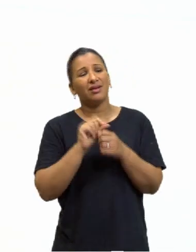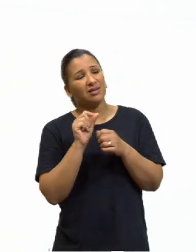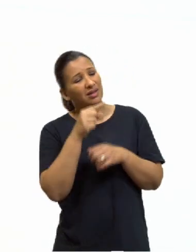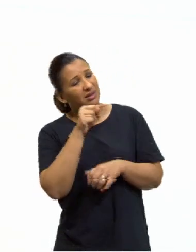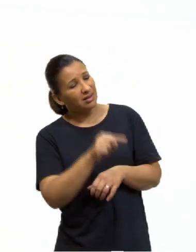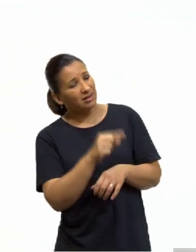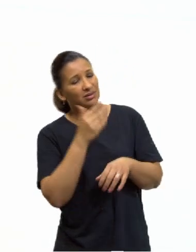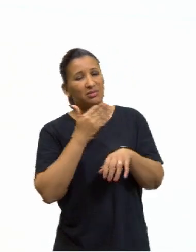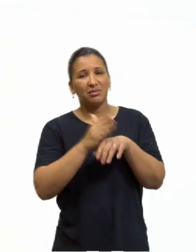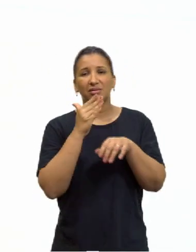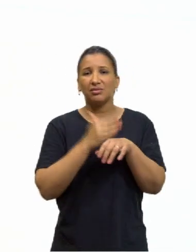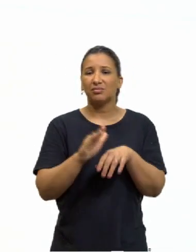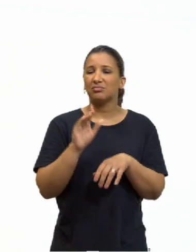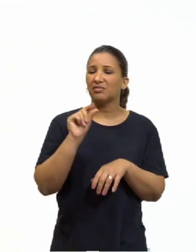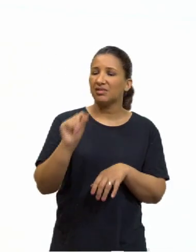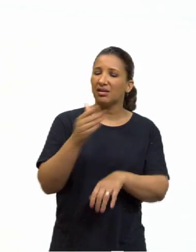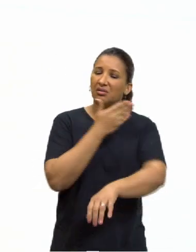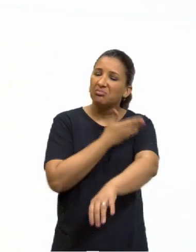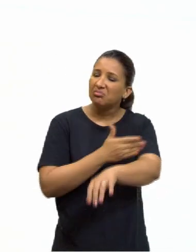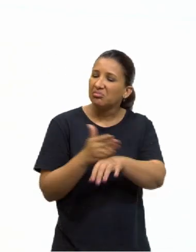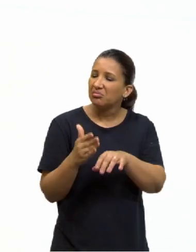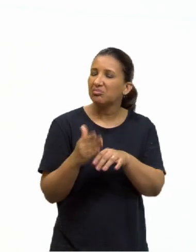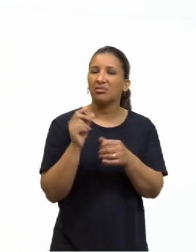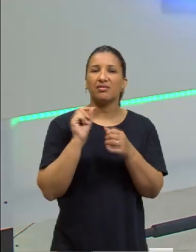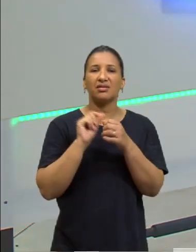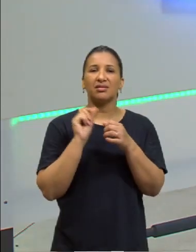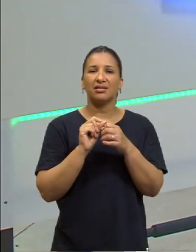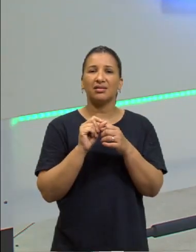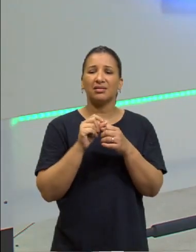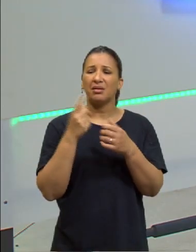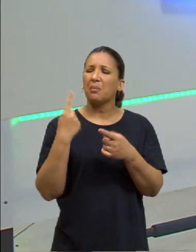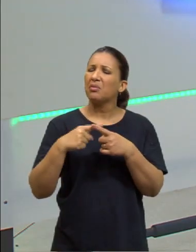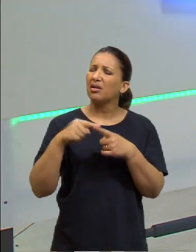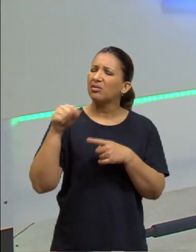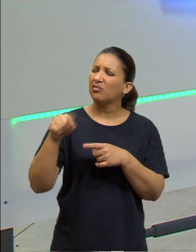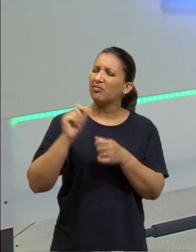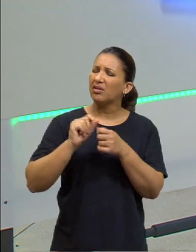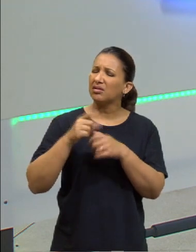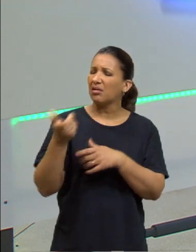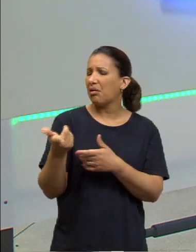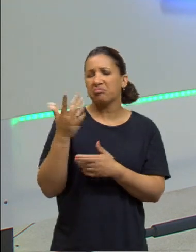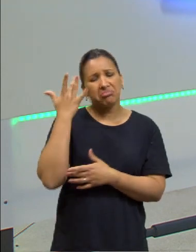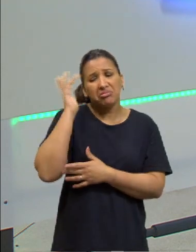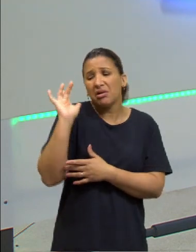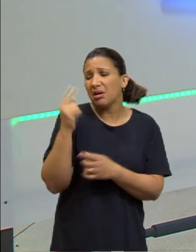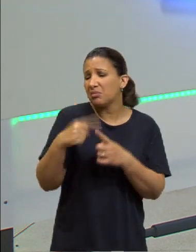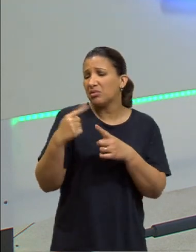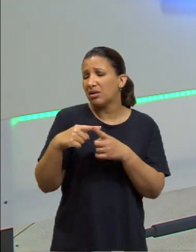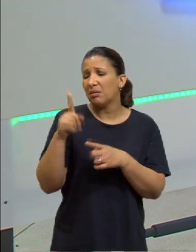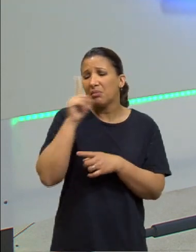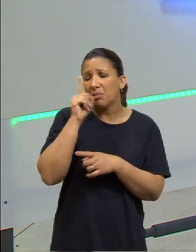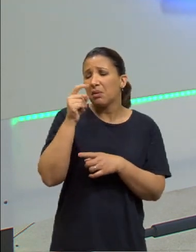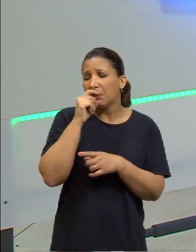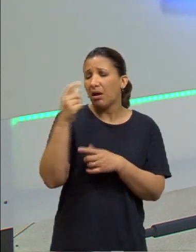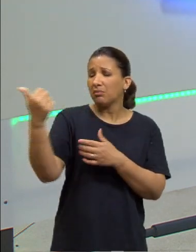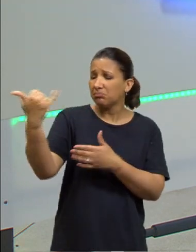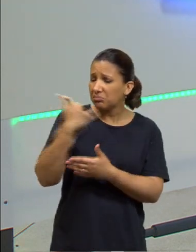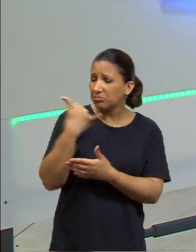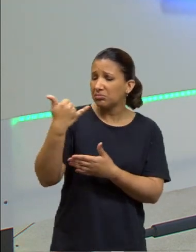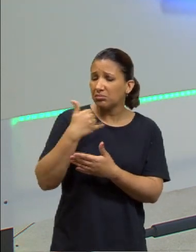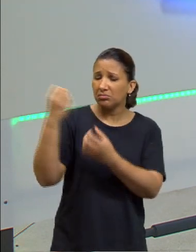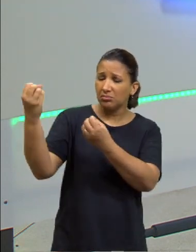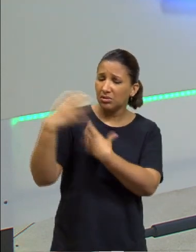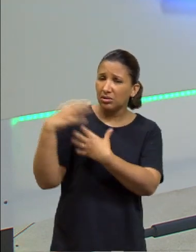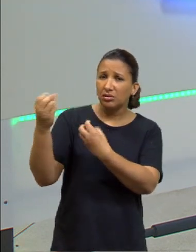isso, é hábito, eu faço isso todos os dias. Mas por que você faz isso todos os dias? Ah, eu não sei, porque minha mãe fazia, meu pai fazia,